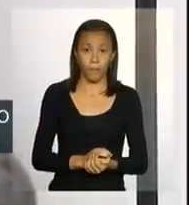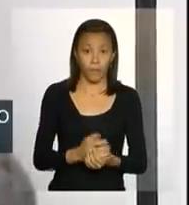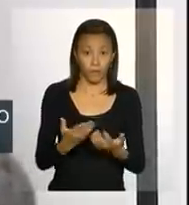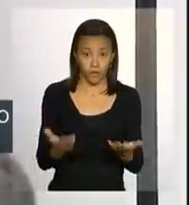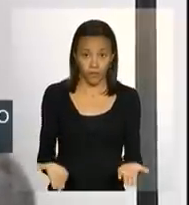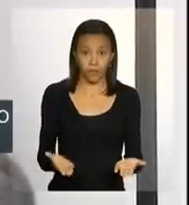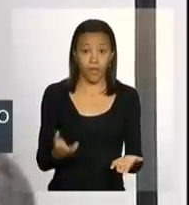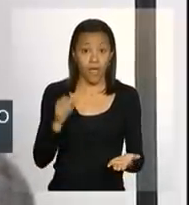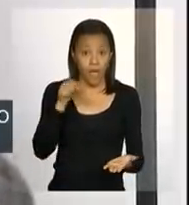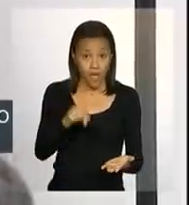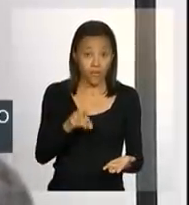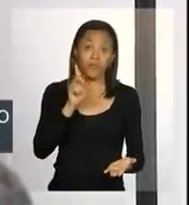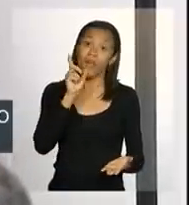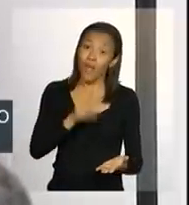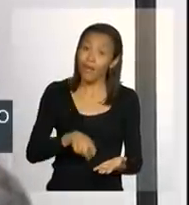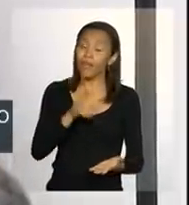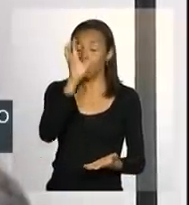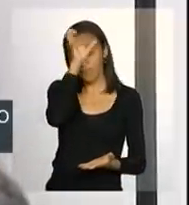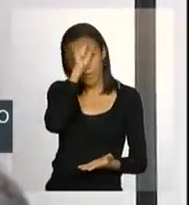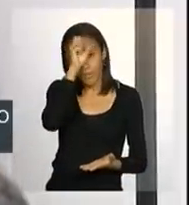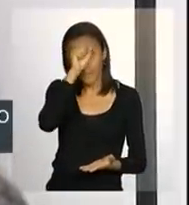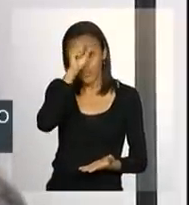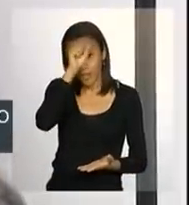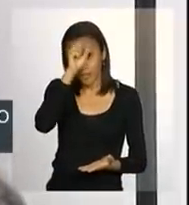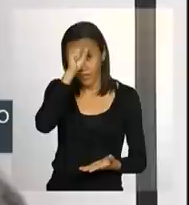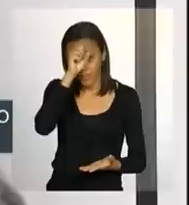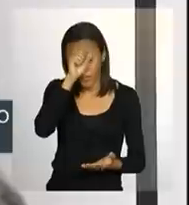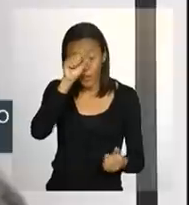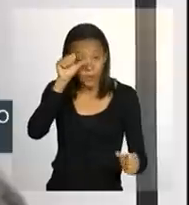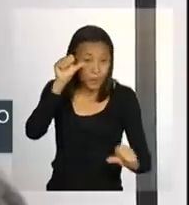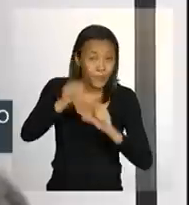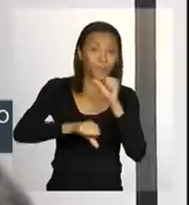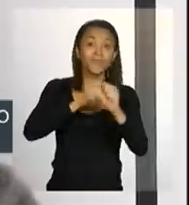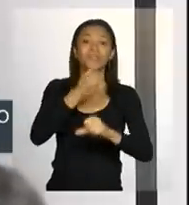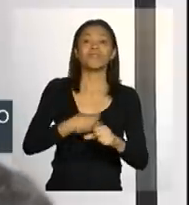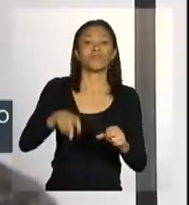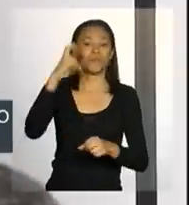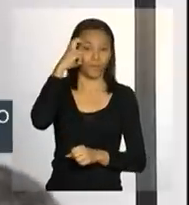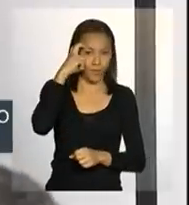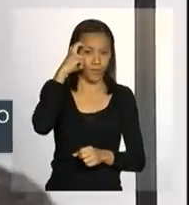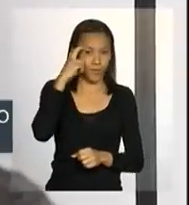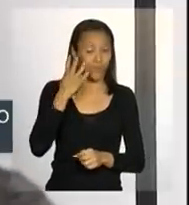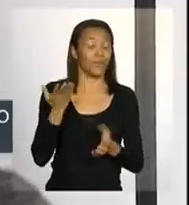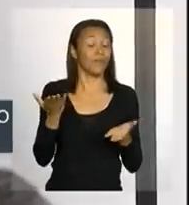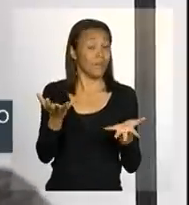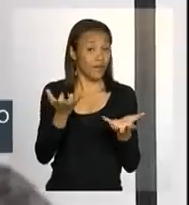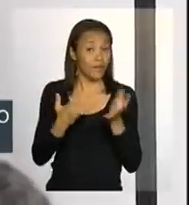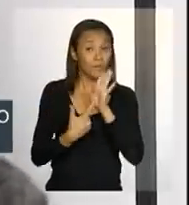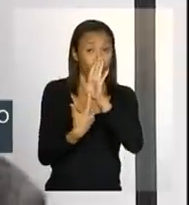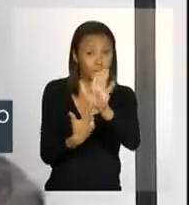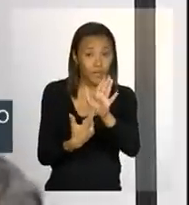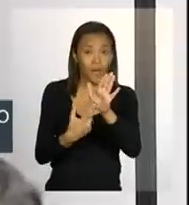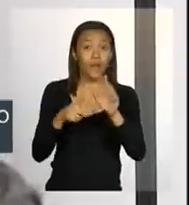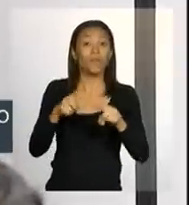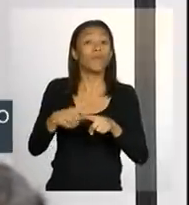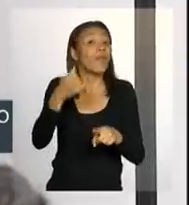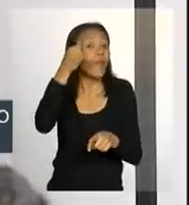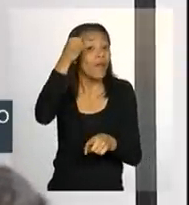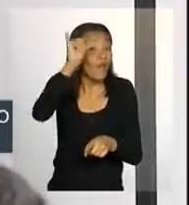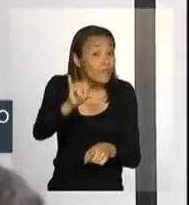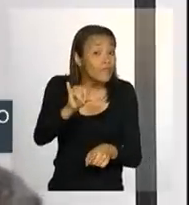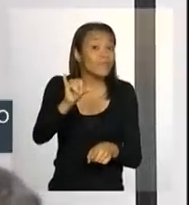Portanto, esse já é um aprendizado, essa é uma mudança de cultura, eu quero sublinhar, porque prevenção